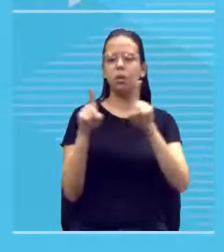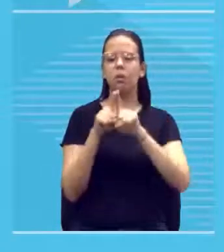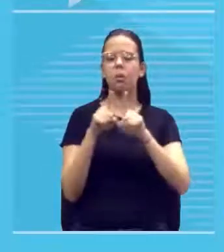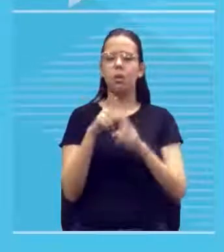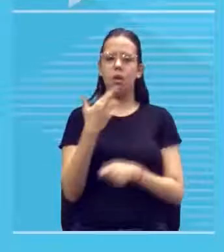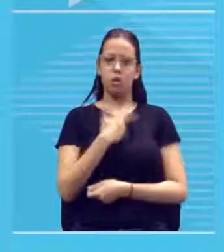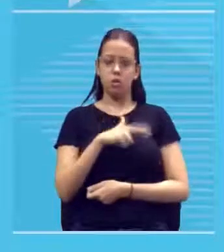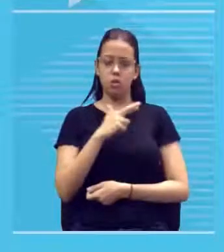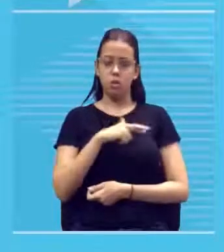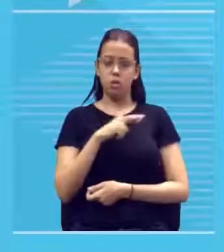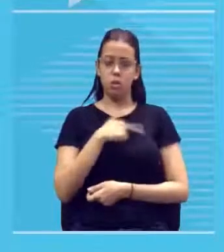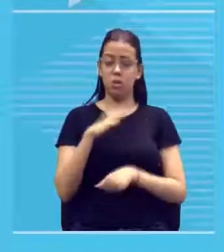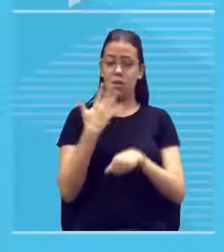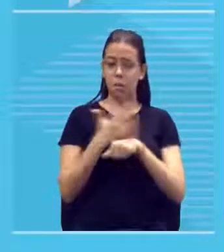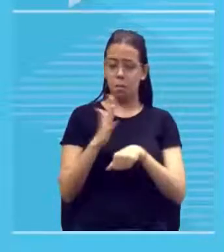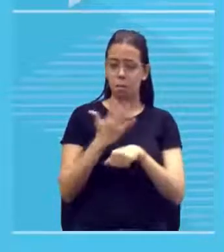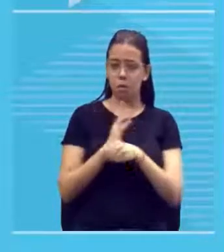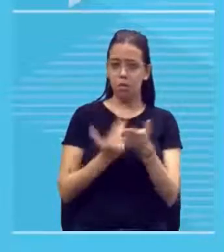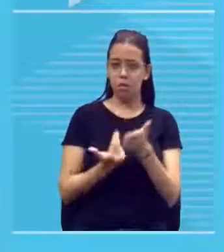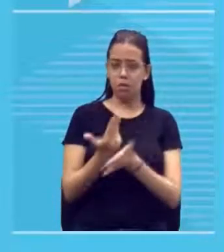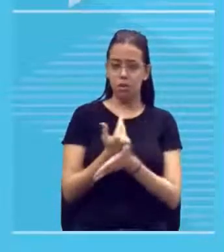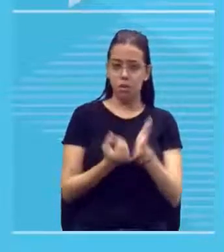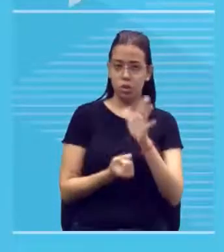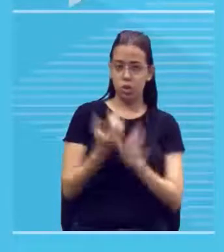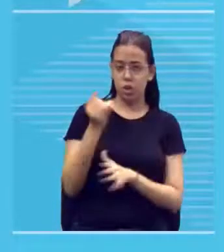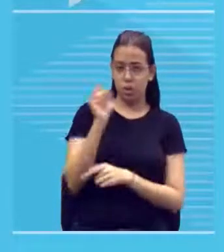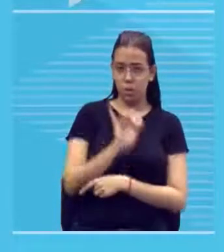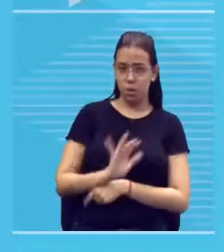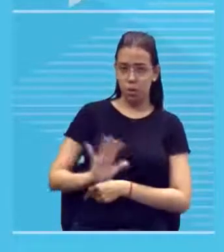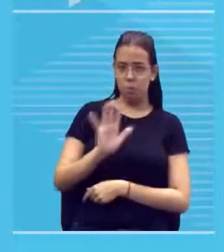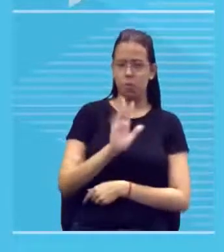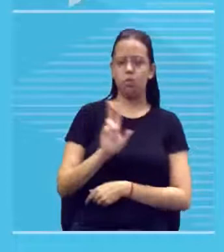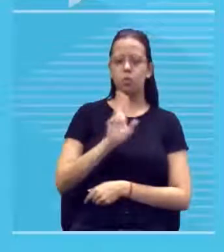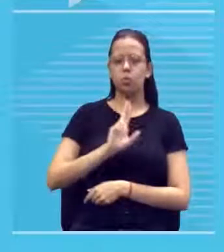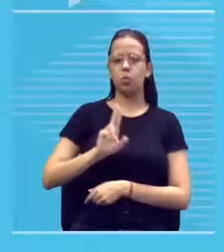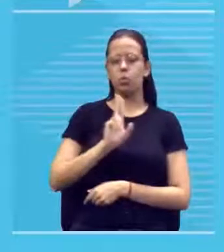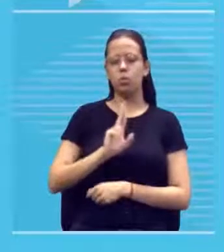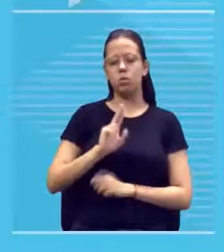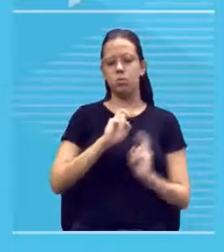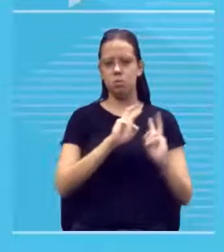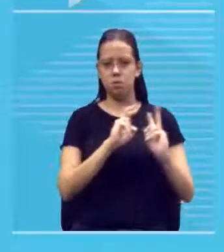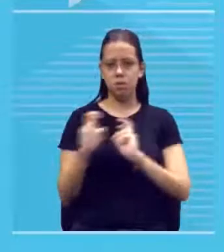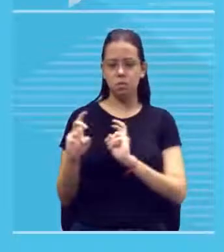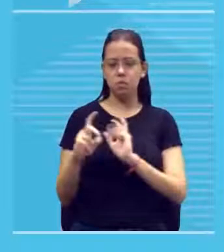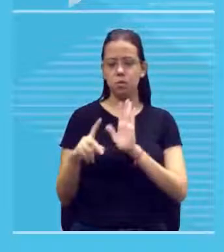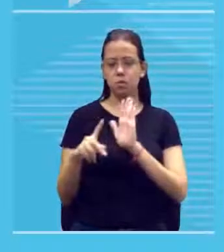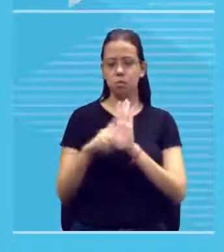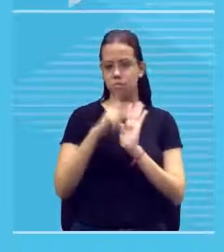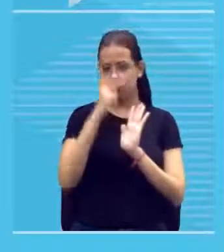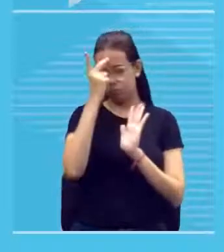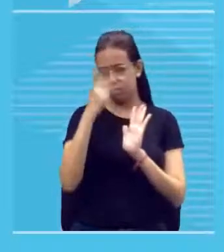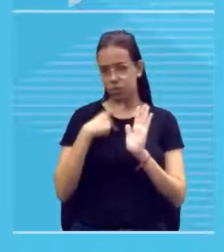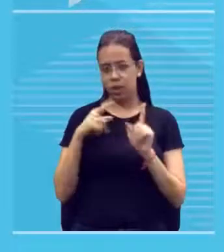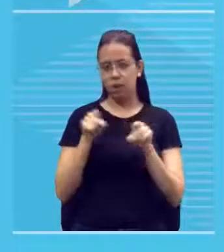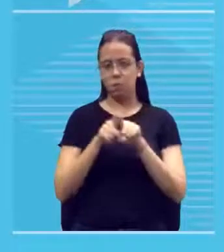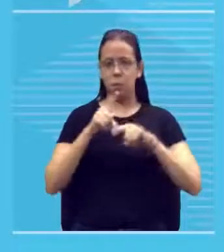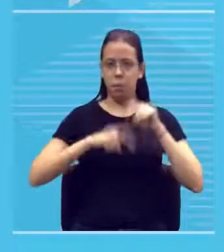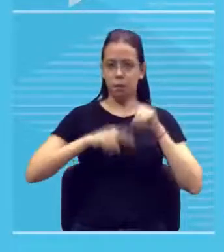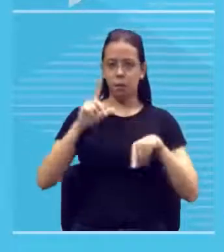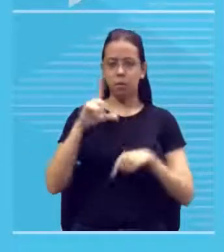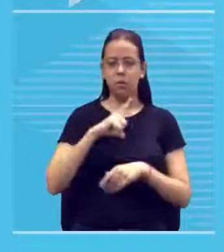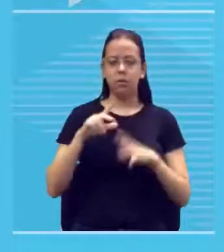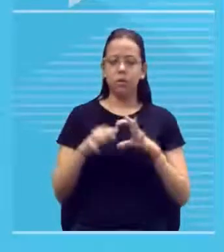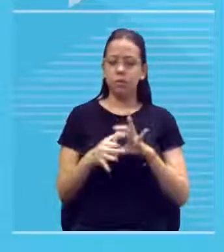desenhar de criar uma imagem a partir das suas próprias observações e daqueles materiais que estavam aí tanto que